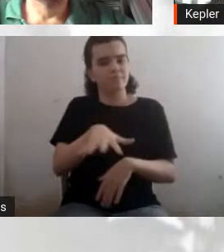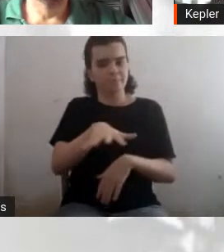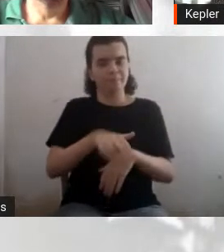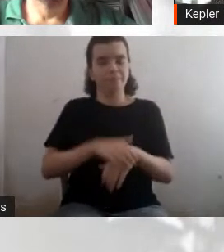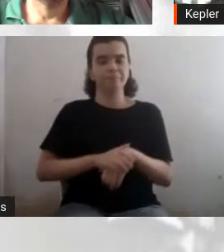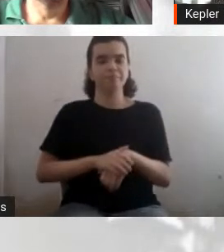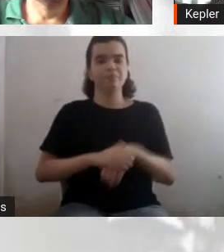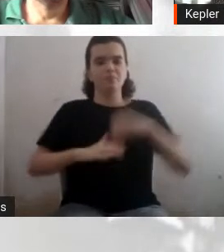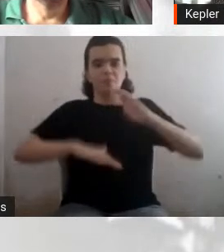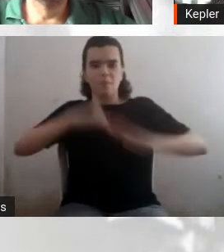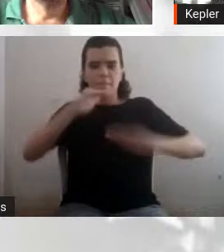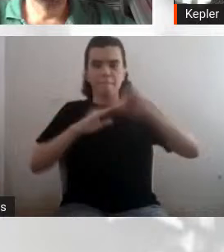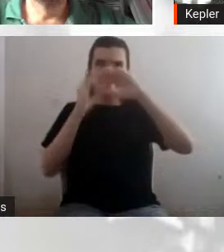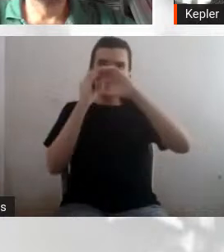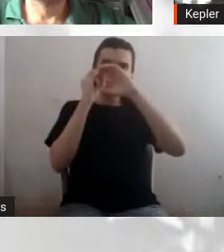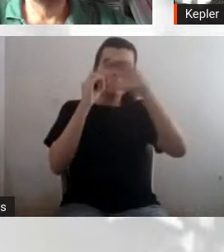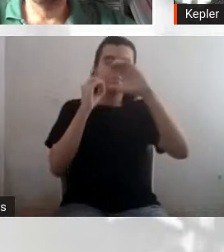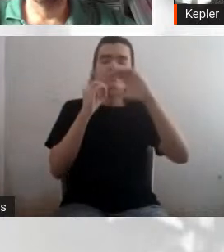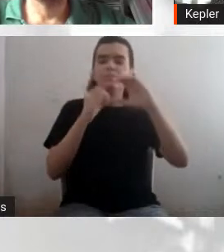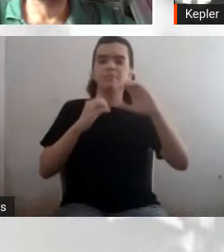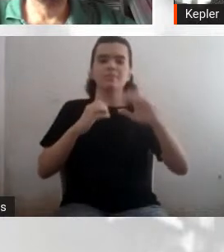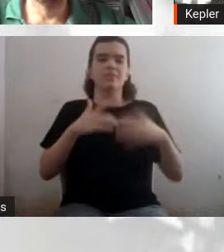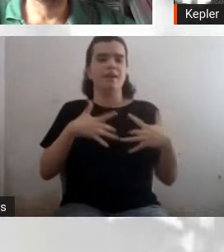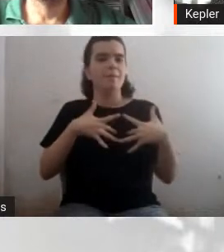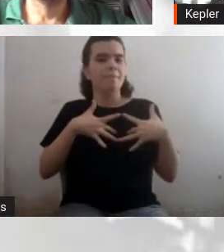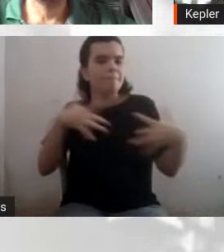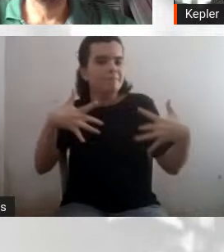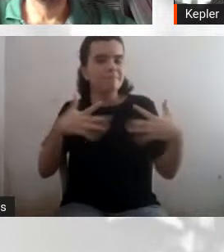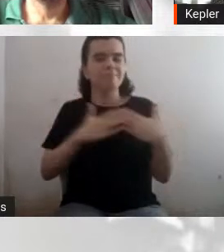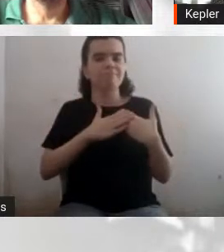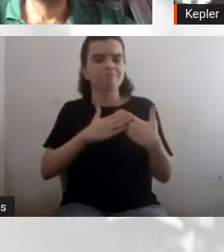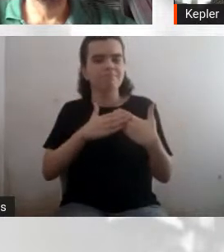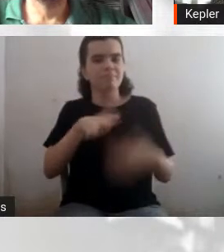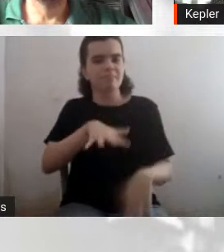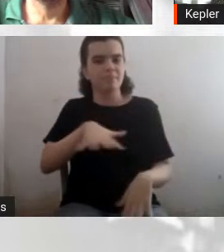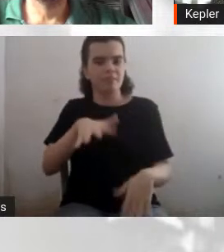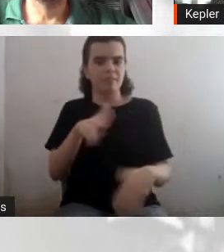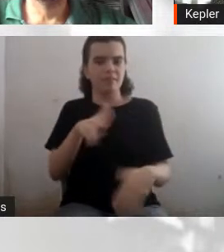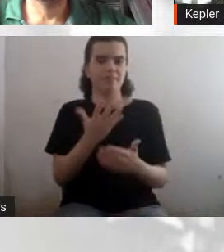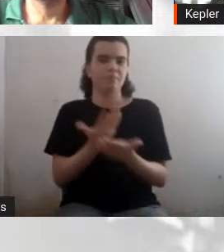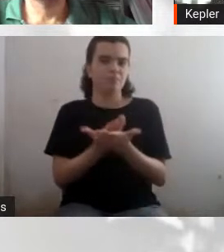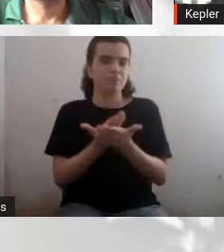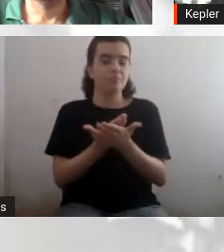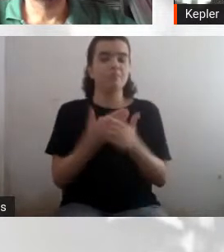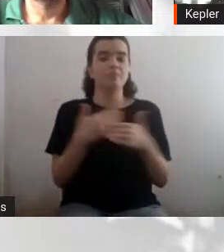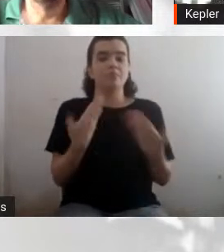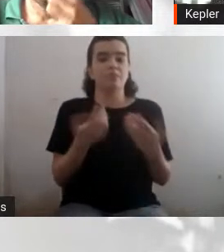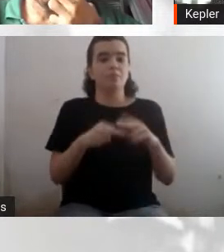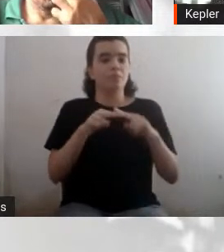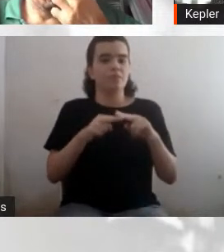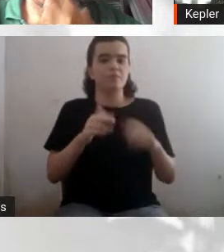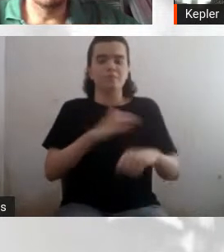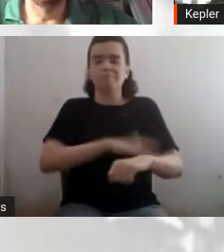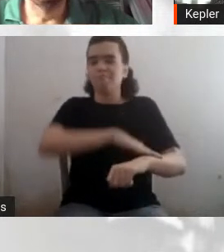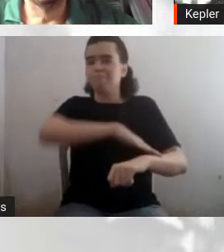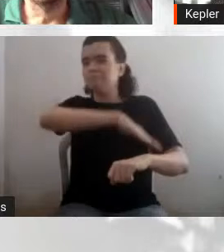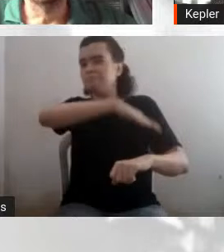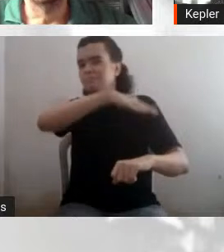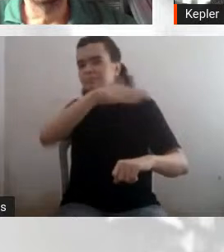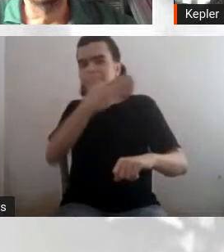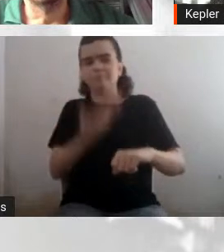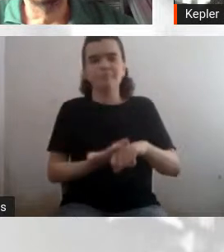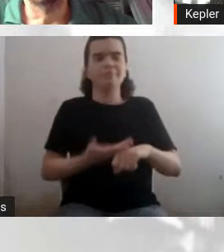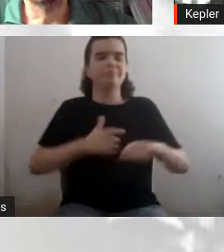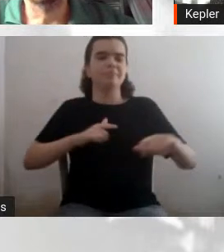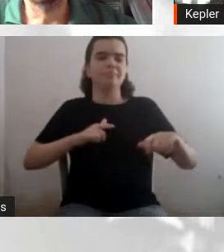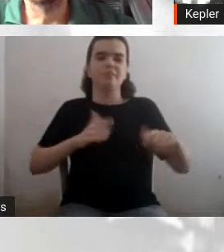24 horas e não cansa, então, tem também os engenheiros que fazem instrumentação também são capazes de